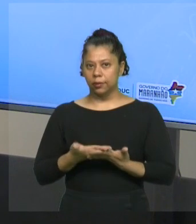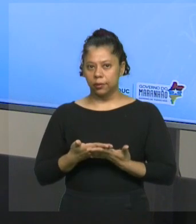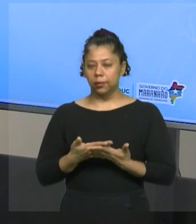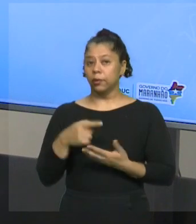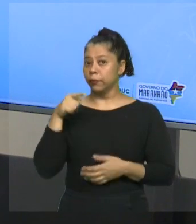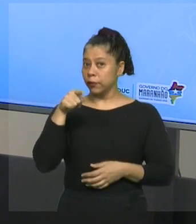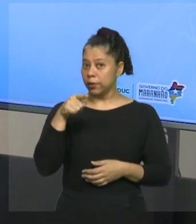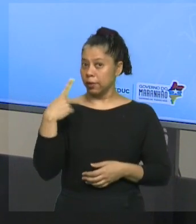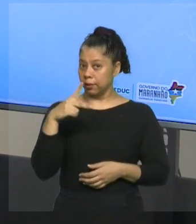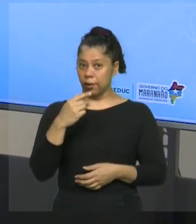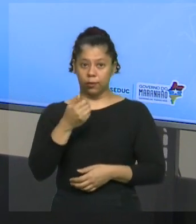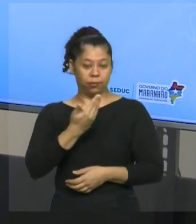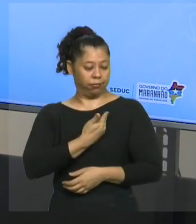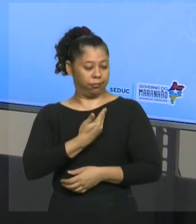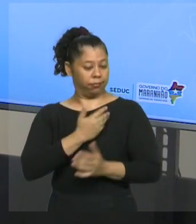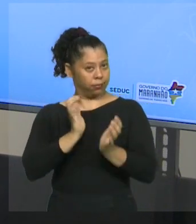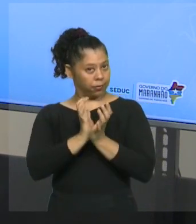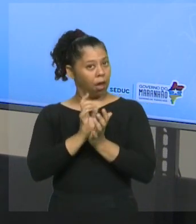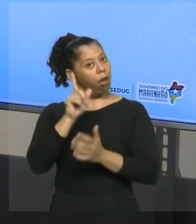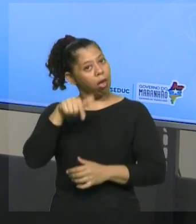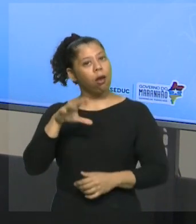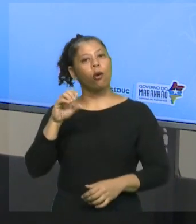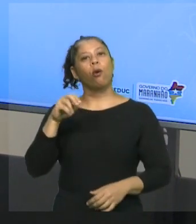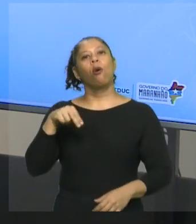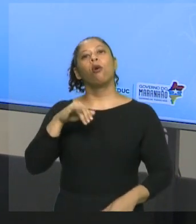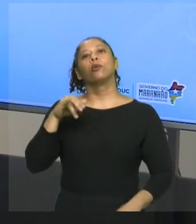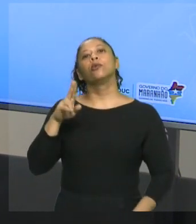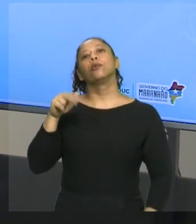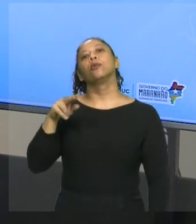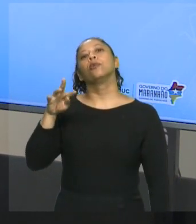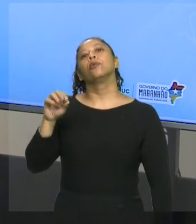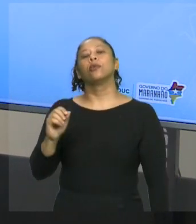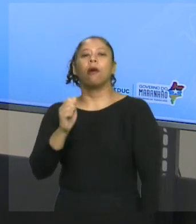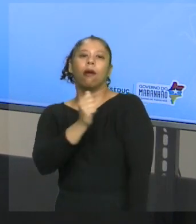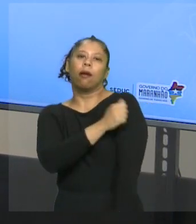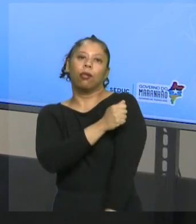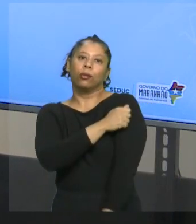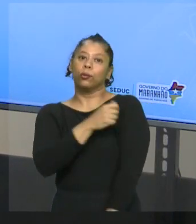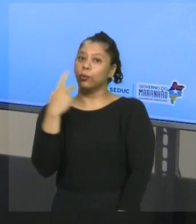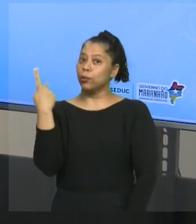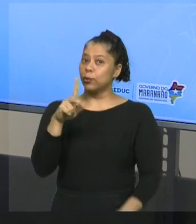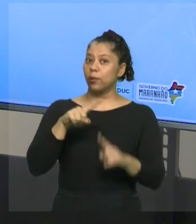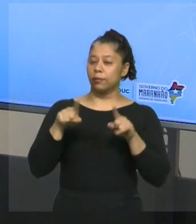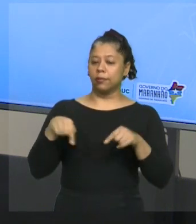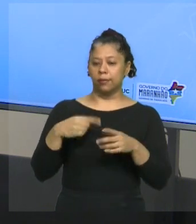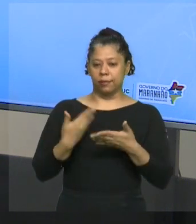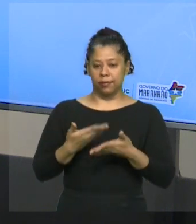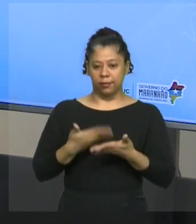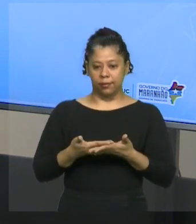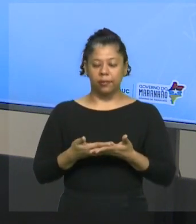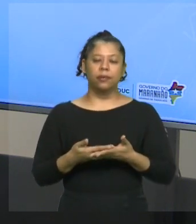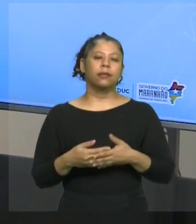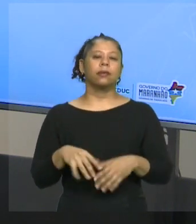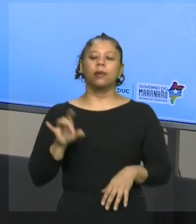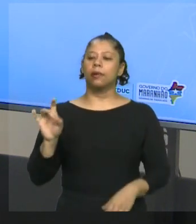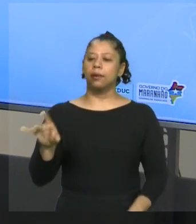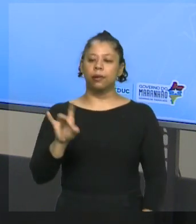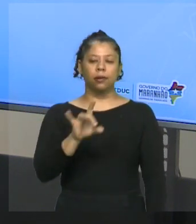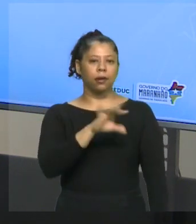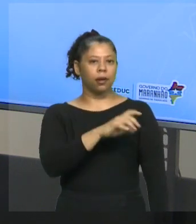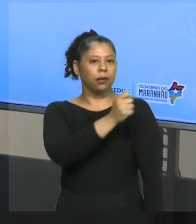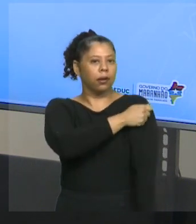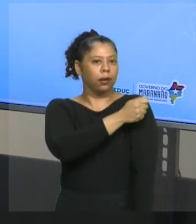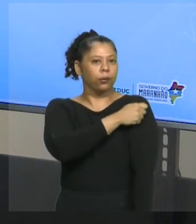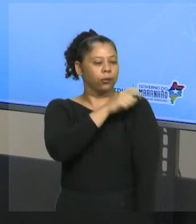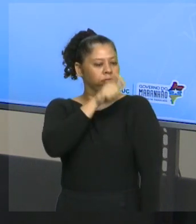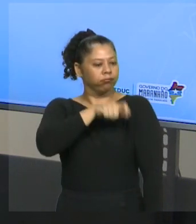e os seus colegas formam um conjunto, que é o conjunto dos alunos da sua sala. Cada aluno é